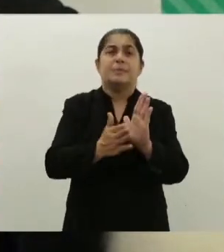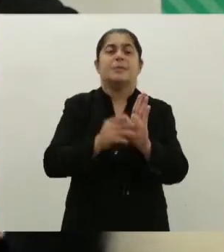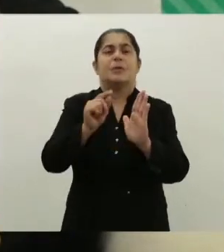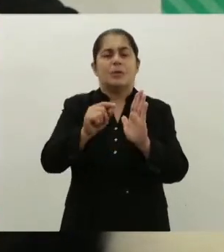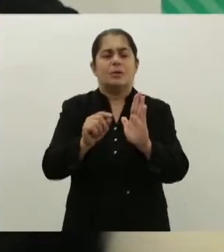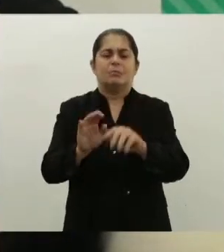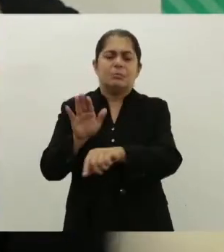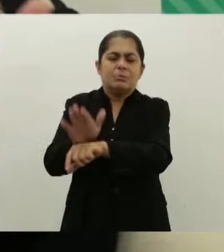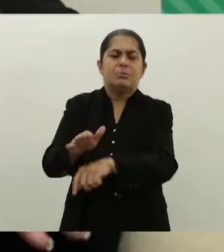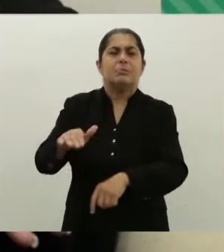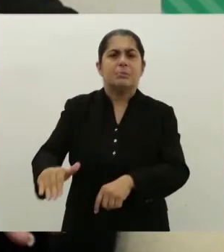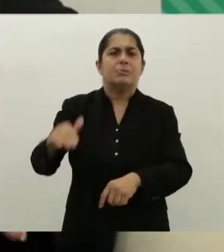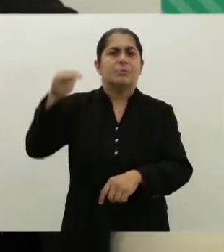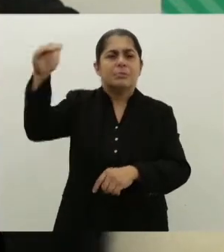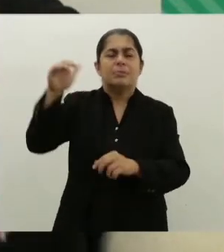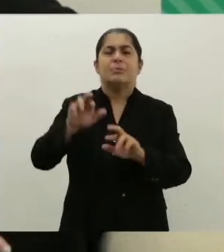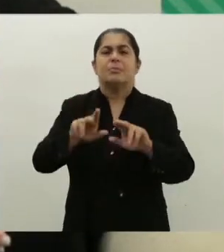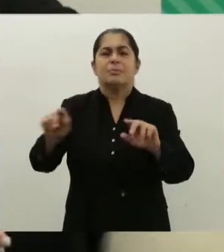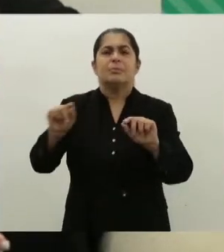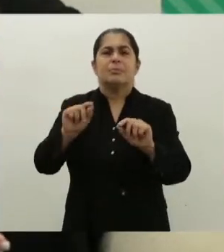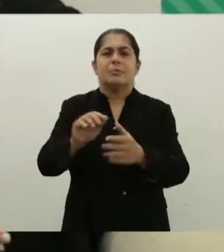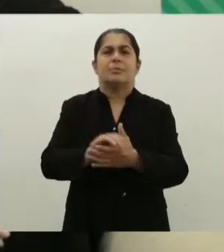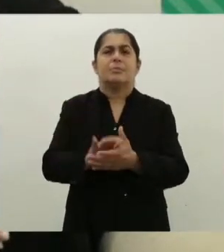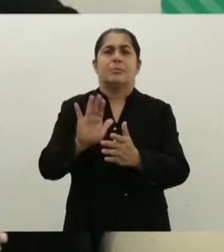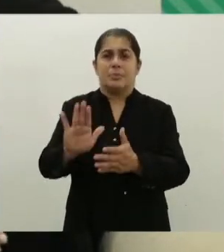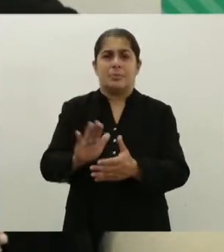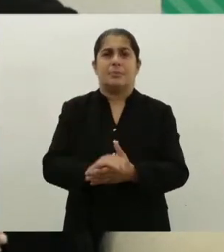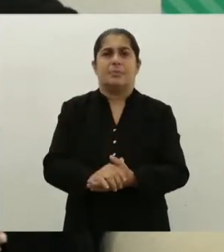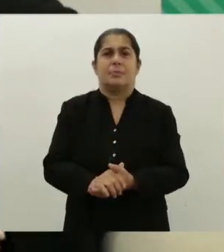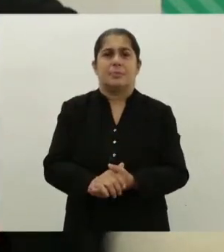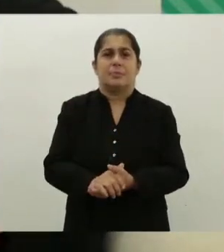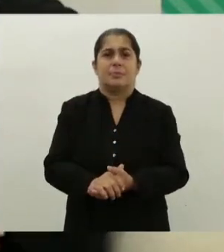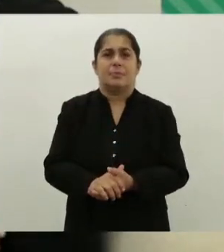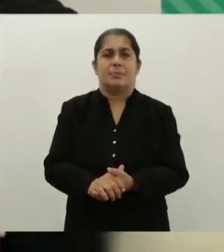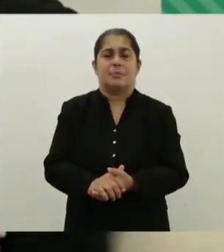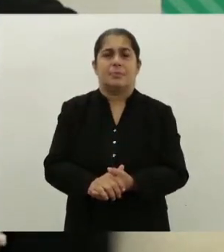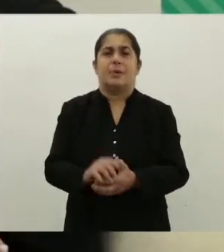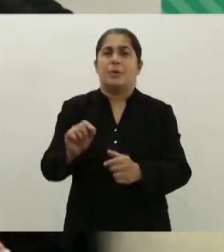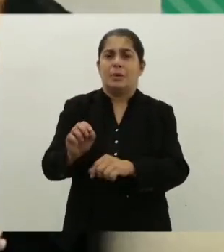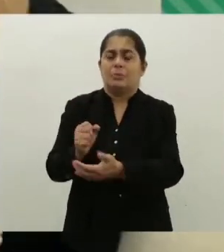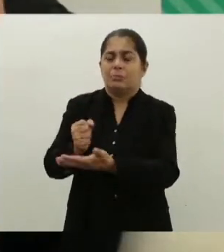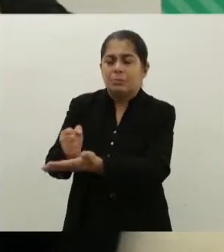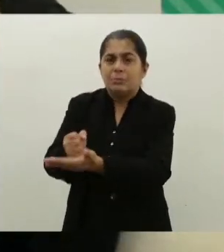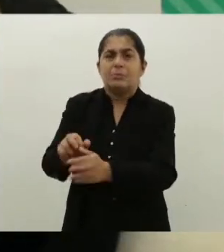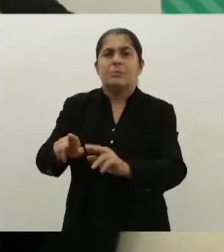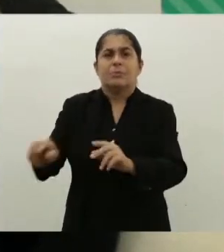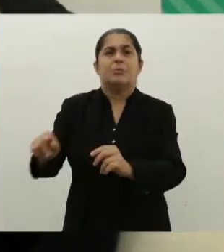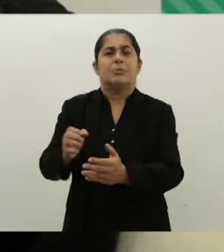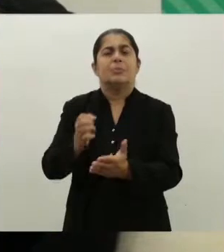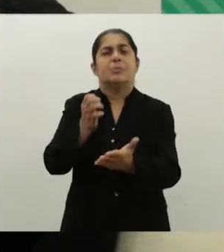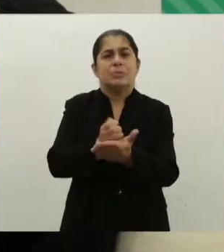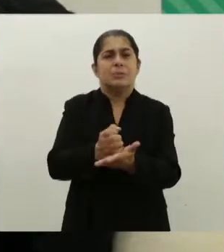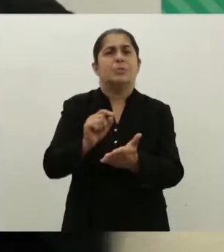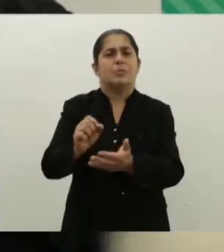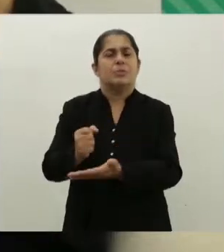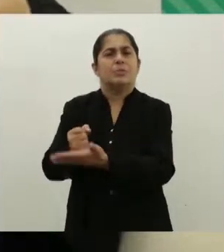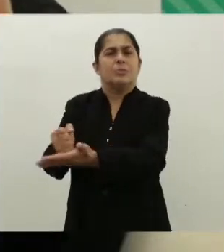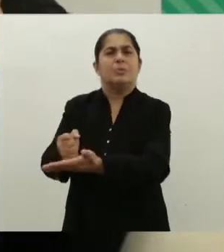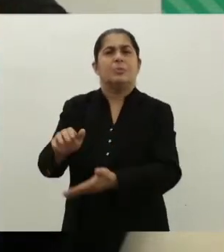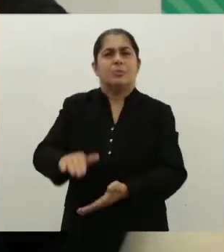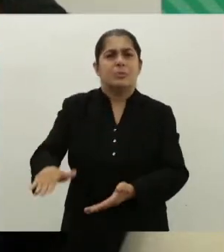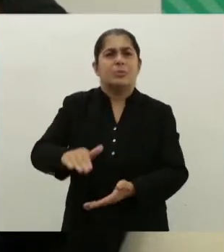que a lei existe para beneficiar crianças e adolescentes. Quando, na verdade, mesmo protegendo, porque o Estatuto